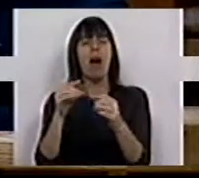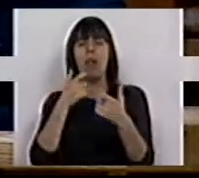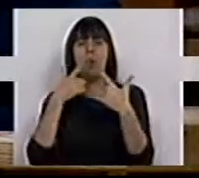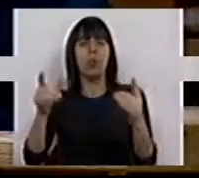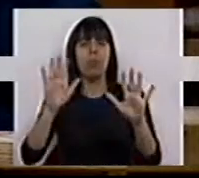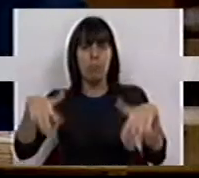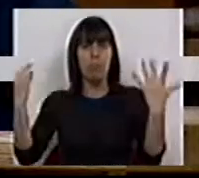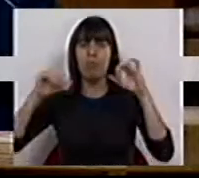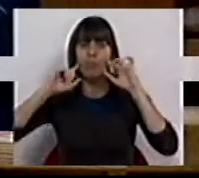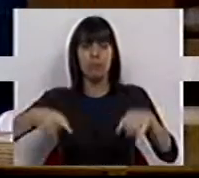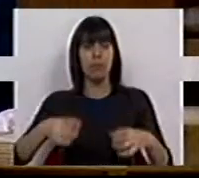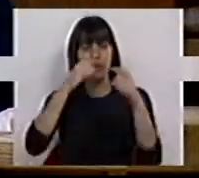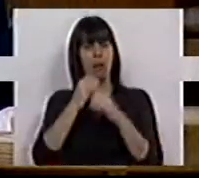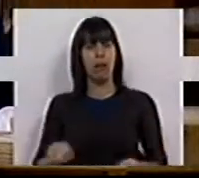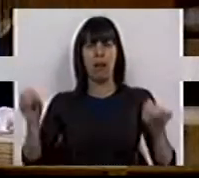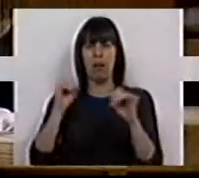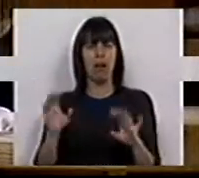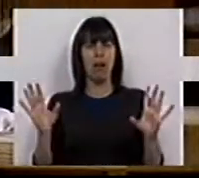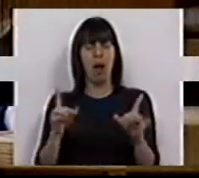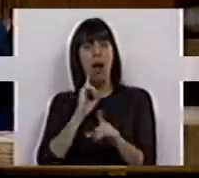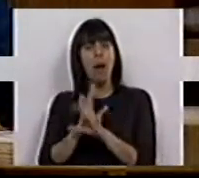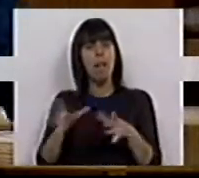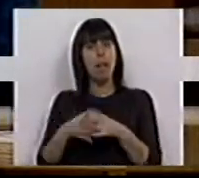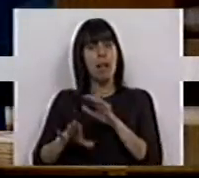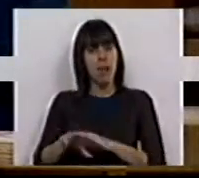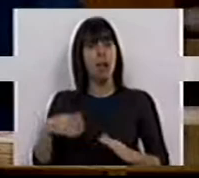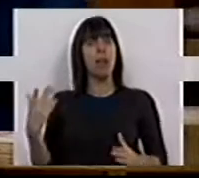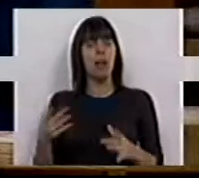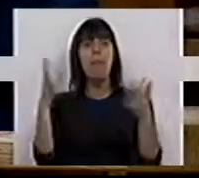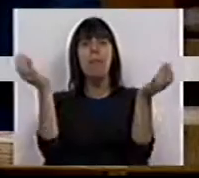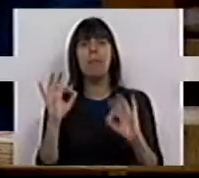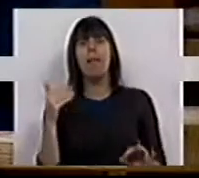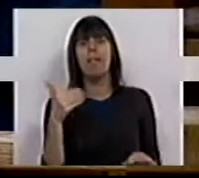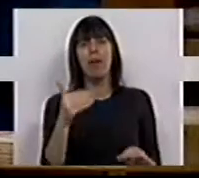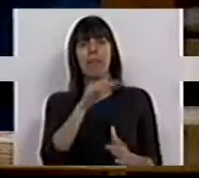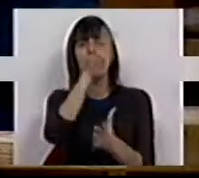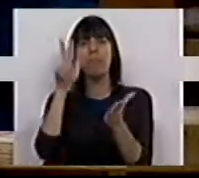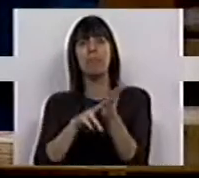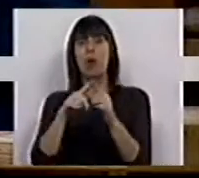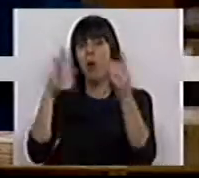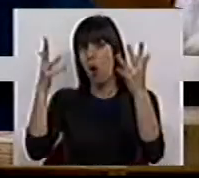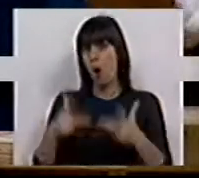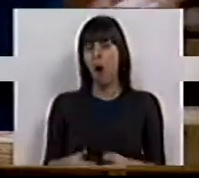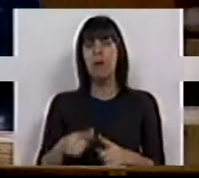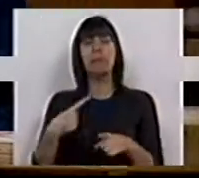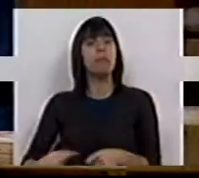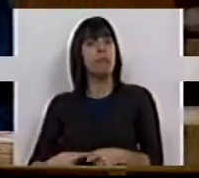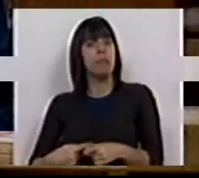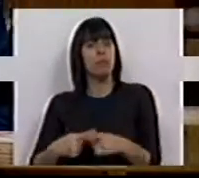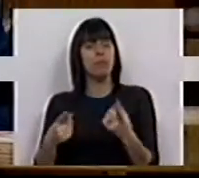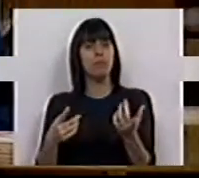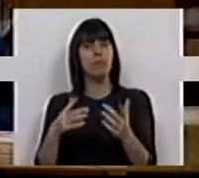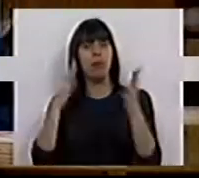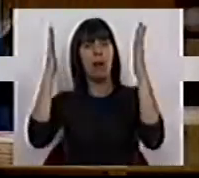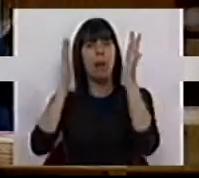val-tudo. Ninguém, nem mesmo as bancadas da direita que se preparam para aprovar o Orçamento com um entusiástico